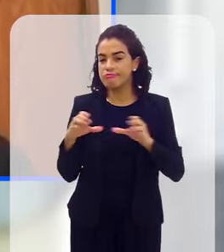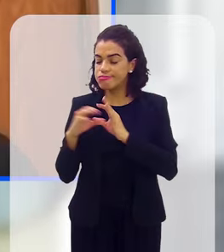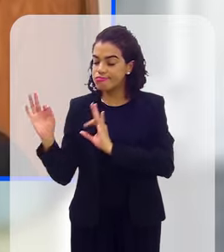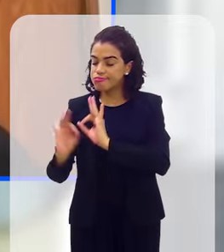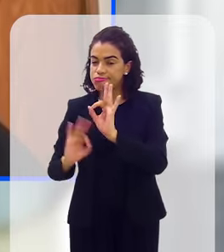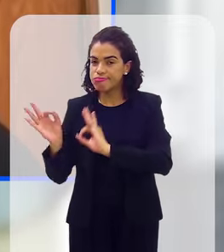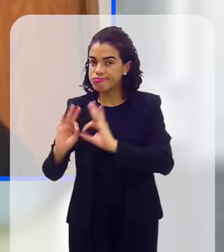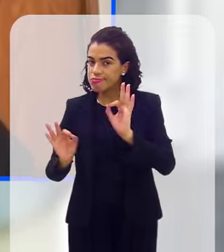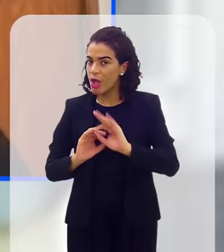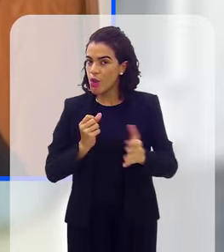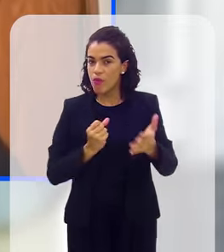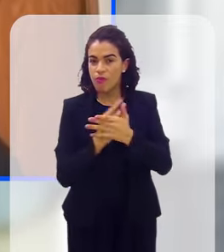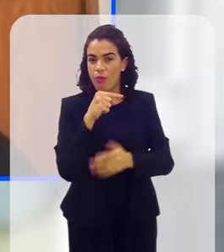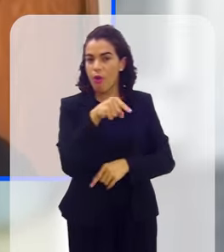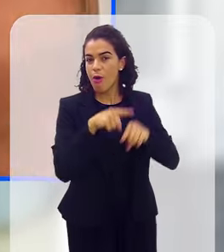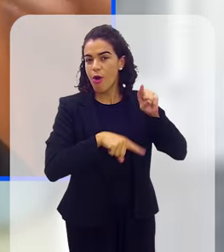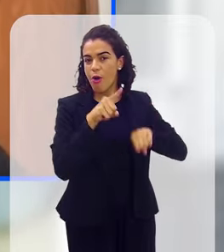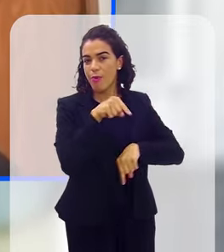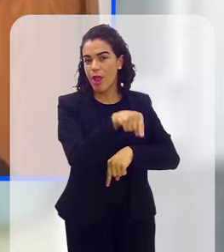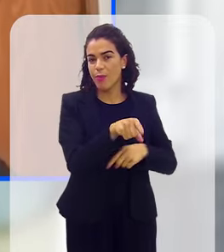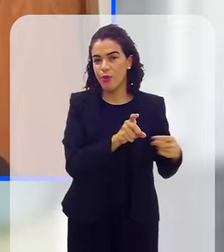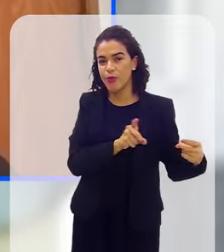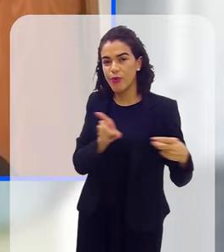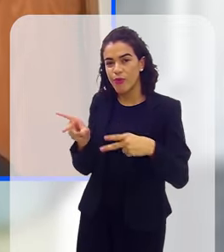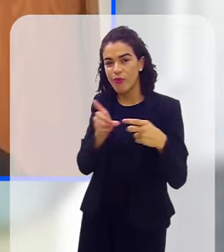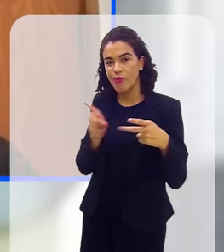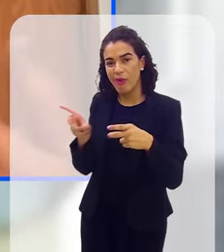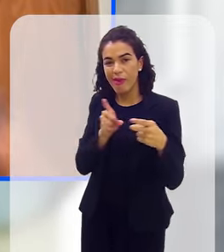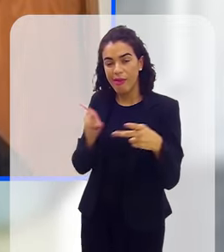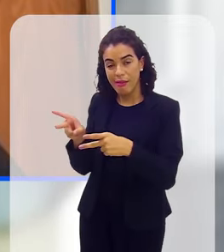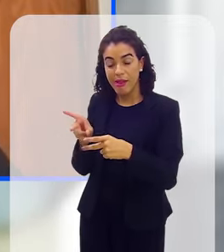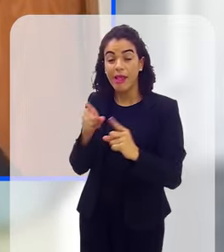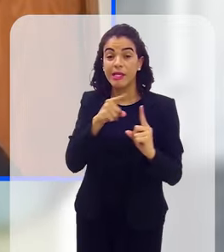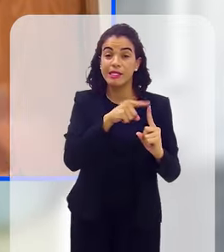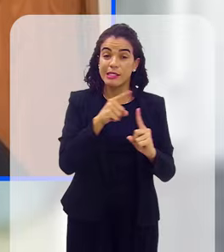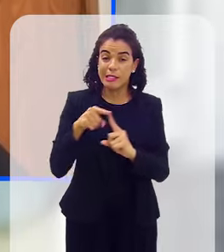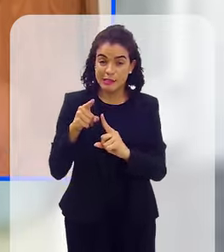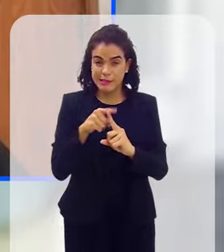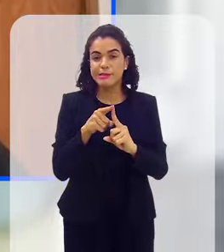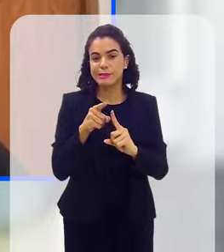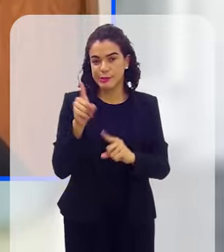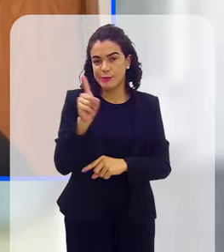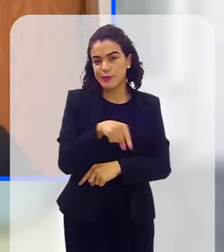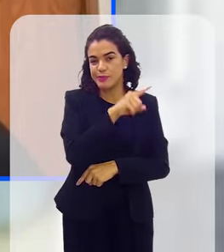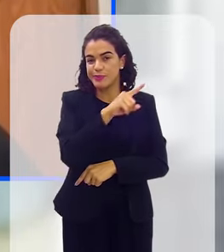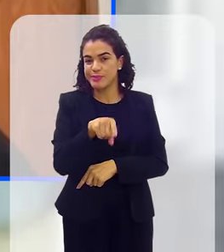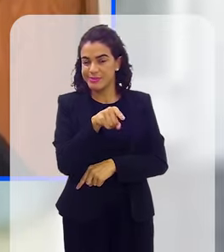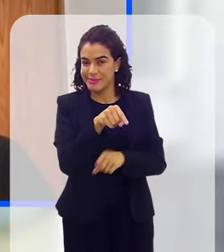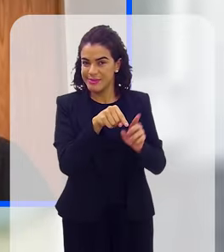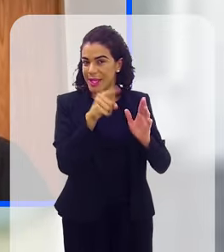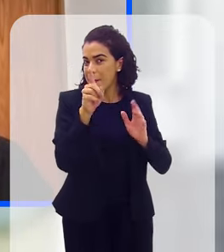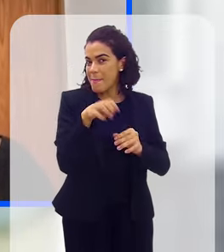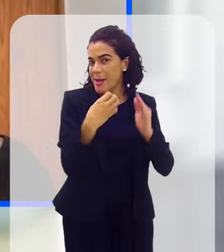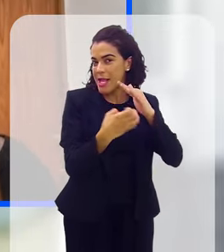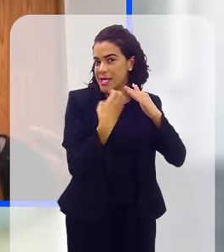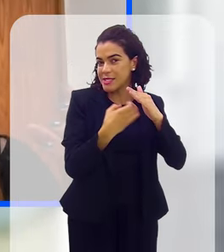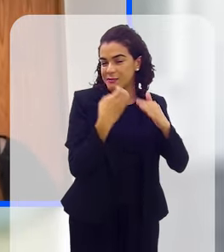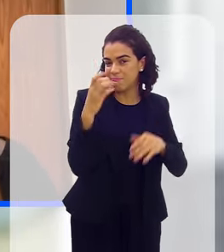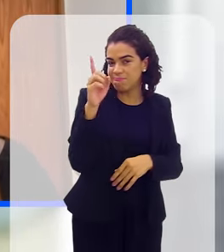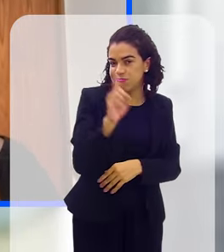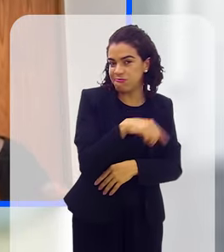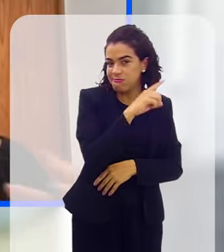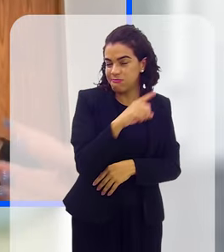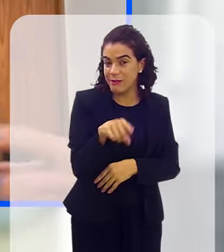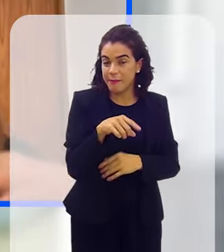deixar de comprar os produtos que são oriundos daquela empresa. Esse tipo de boicote funciona. No entanto, está sendo